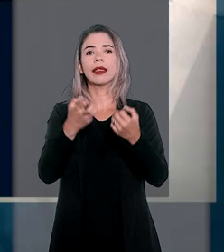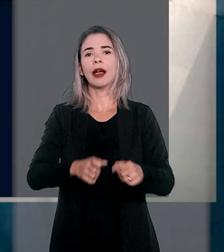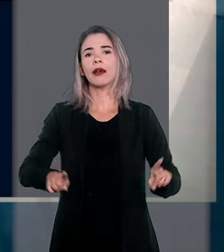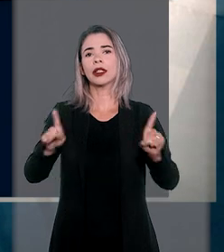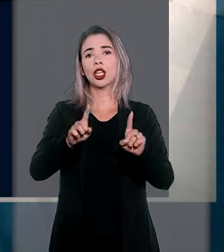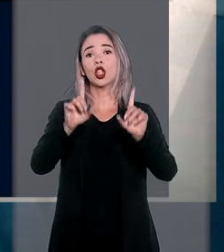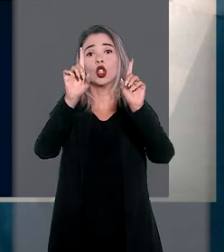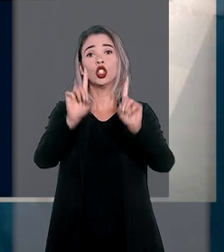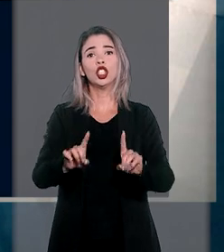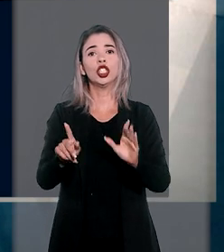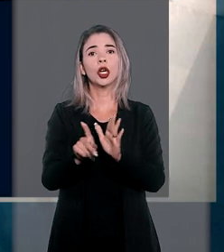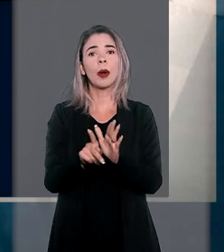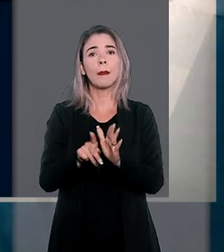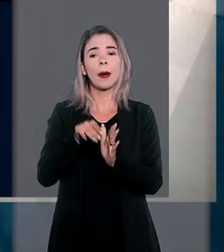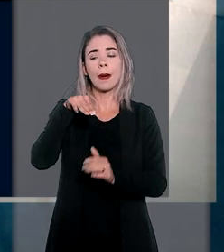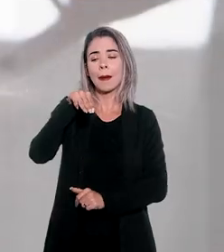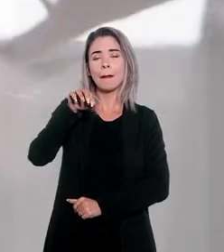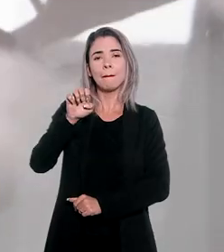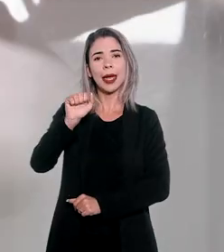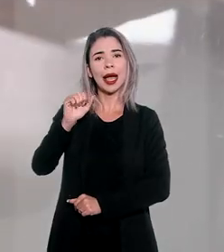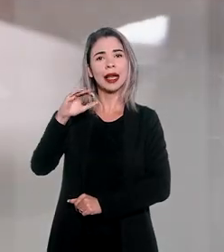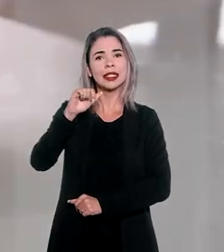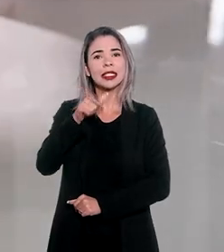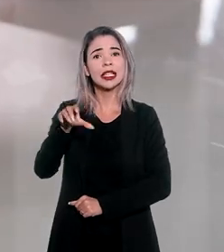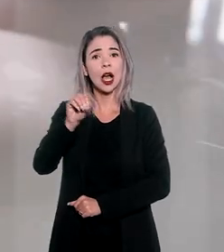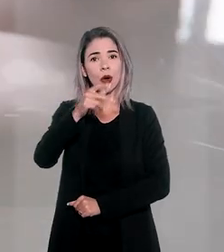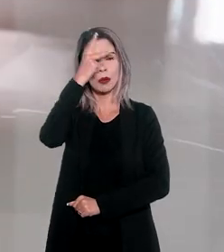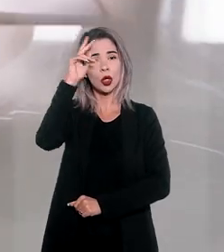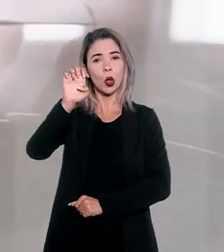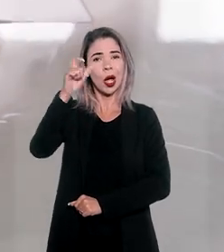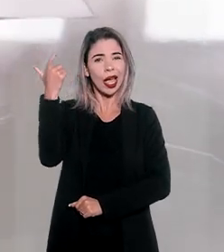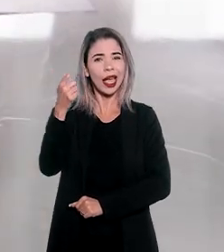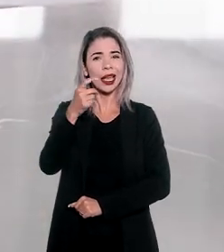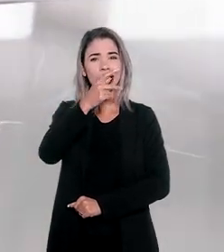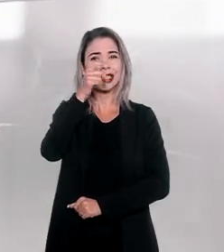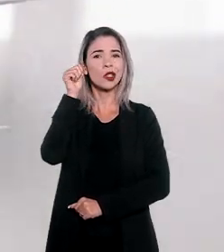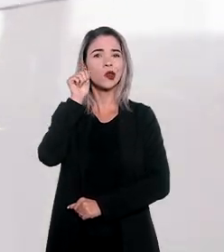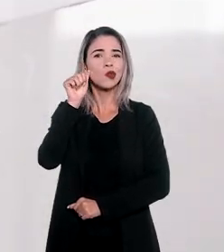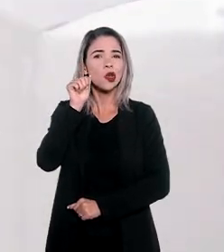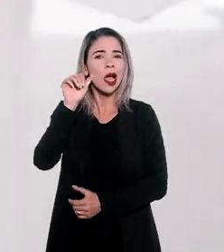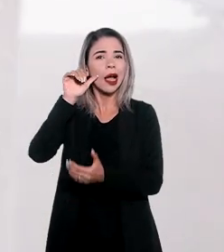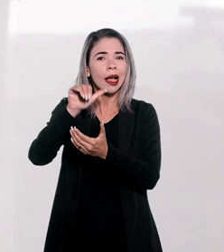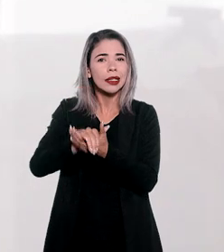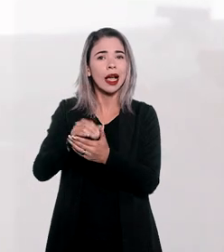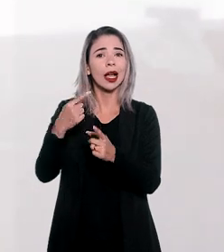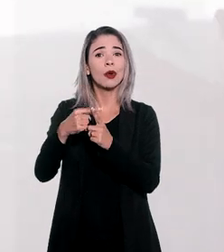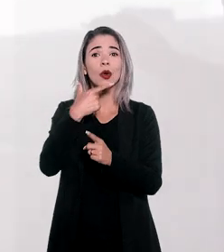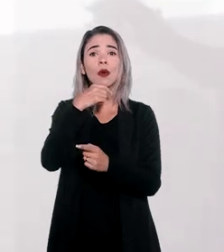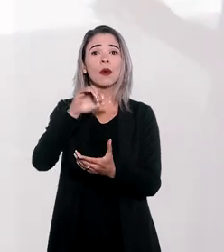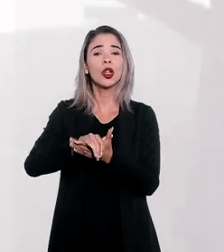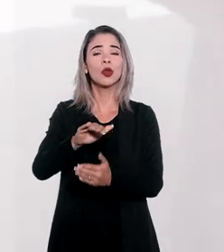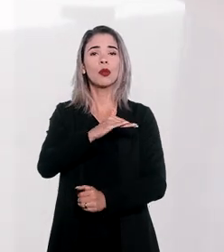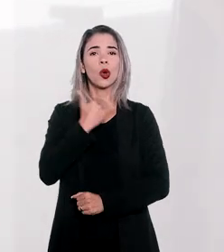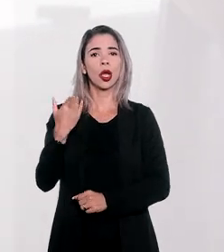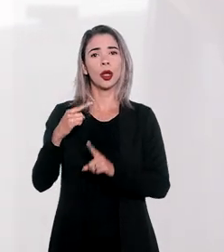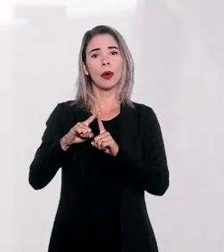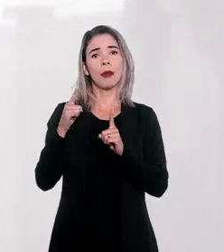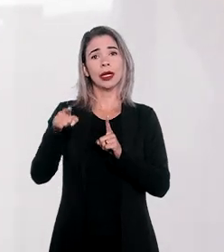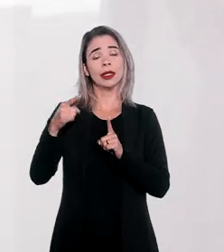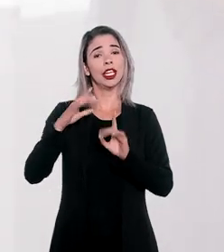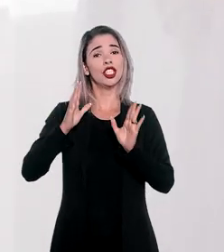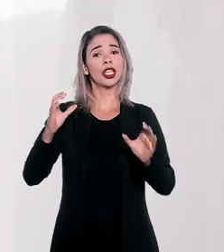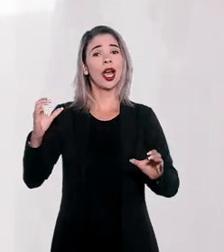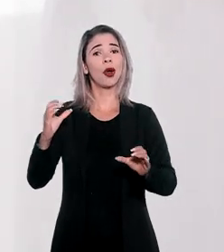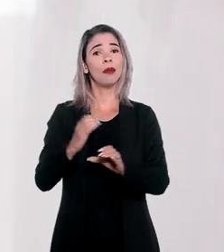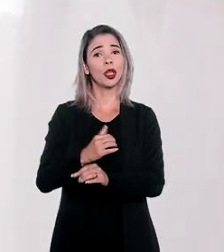reconhecimento do direito de meação para a ex-companheira de um homem falecido que iniciou a união estável quando ele já tinha